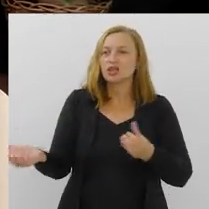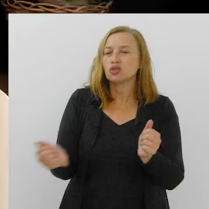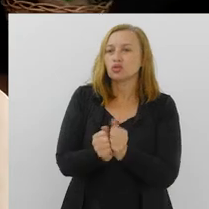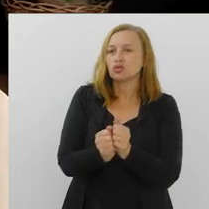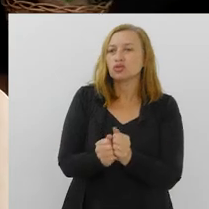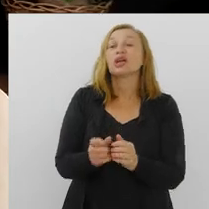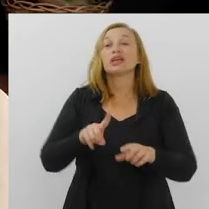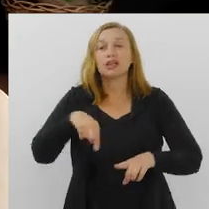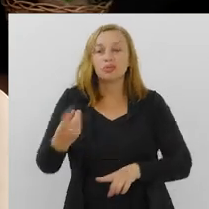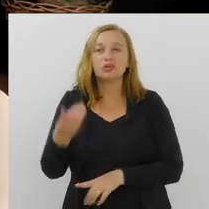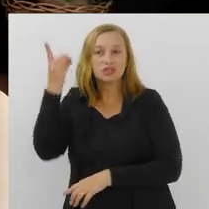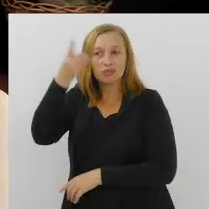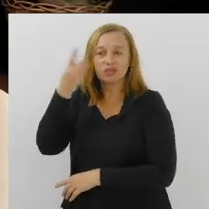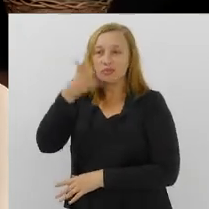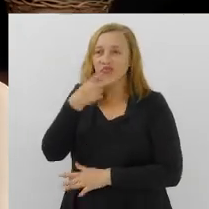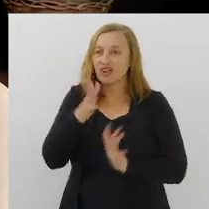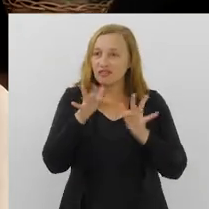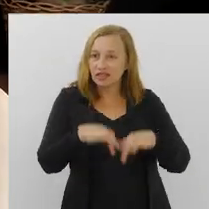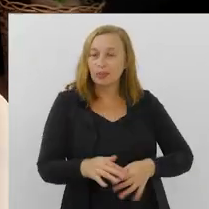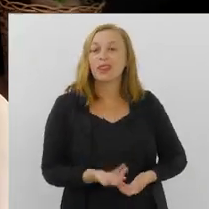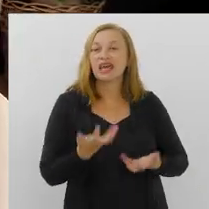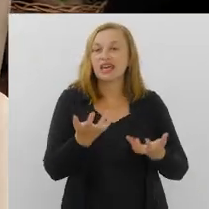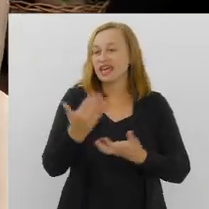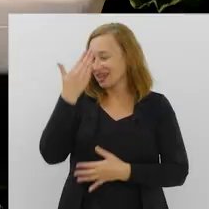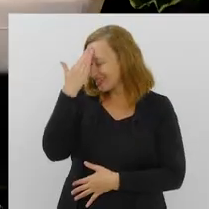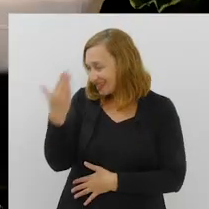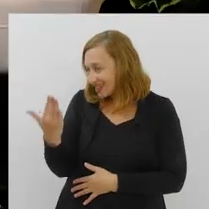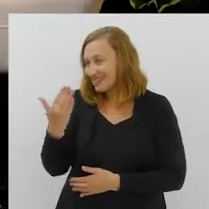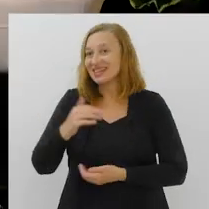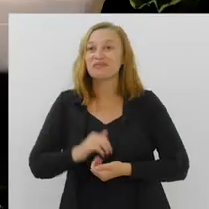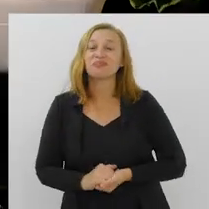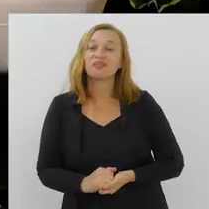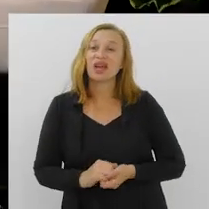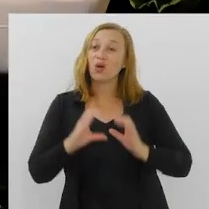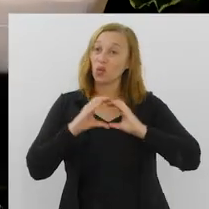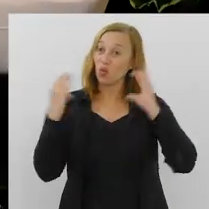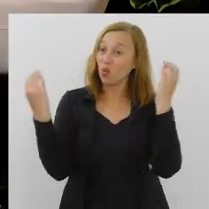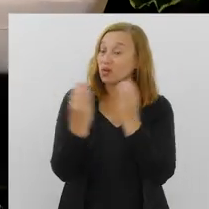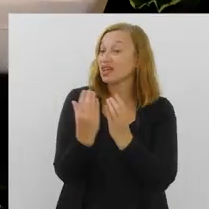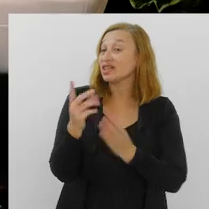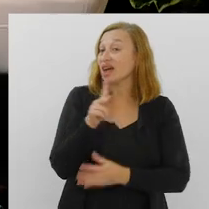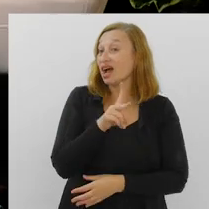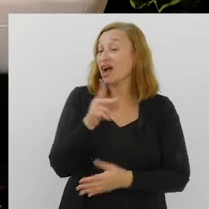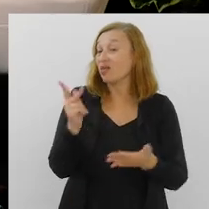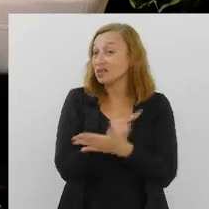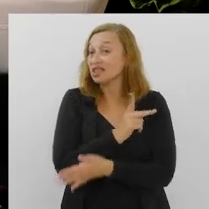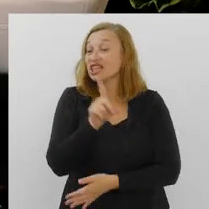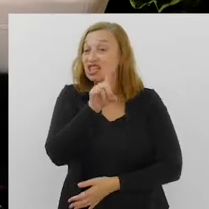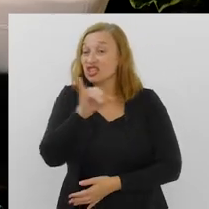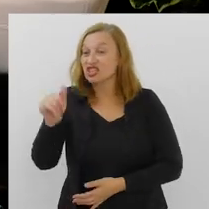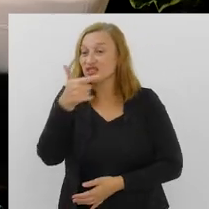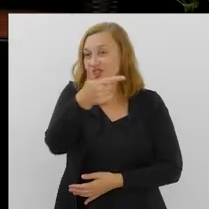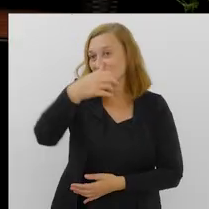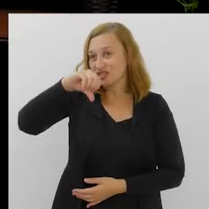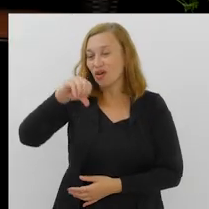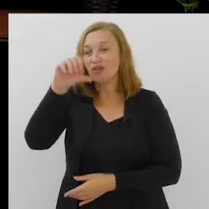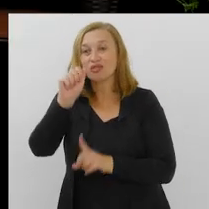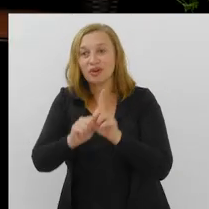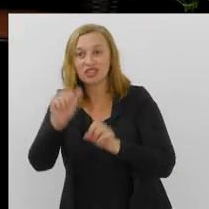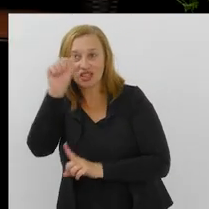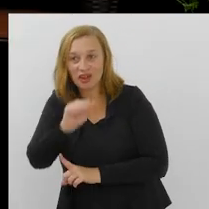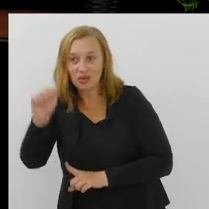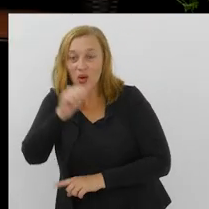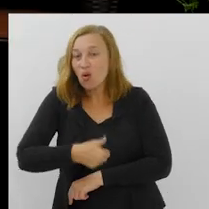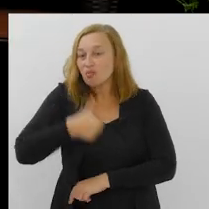que nos assistem para participar, e depois para o deputado para dar a sua saudação final. Bom, quero agradecer e dizer que o congresso vai acontecer